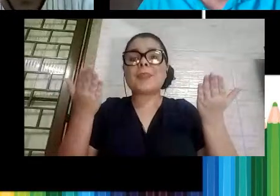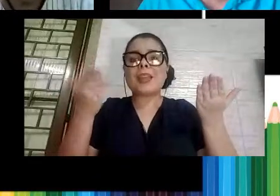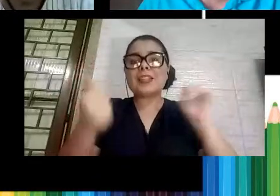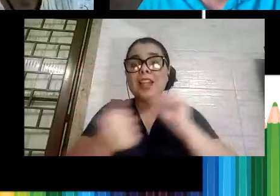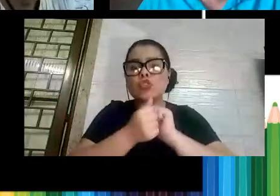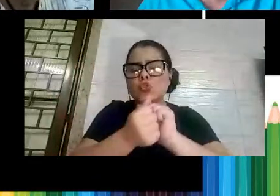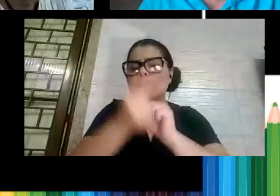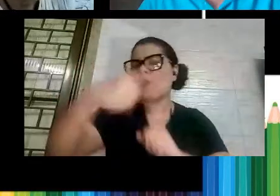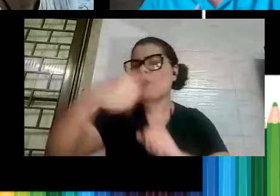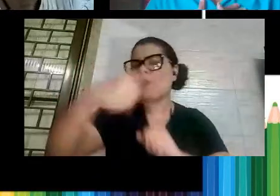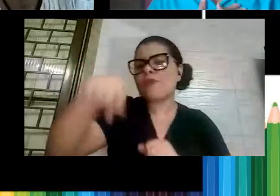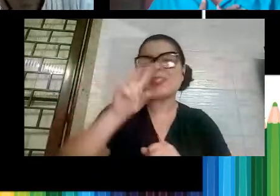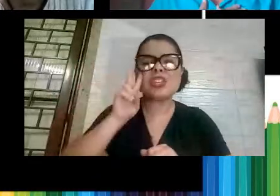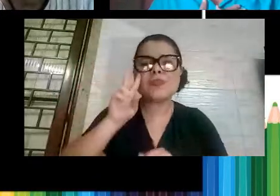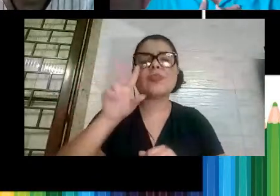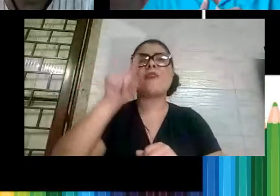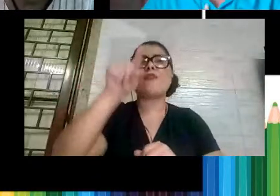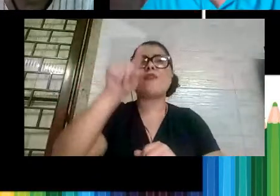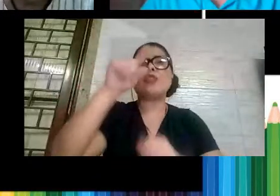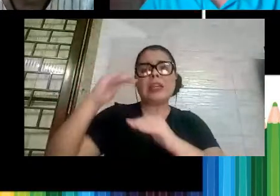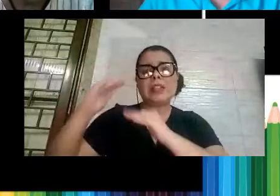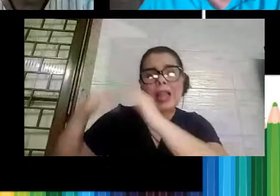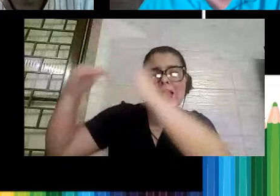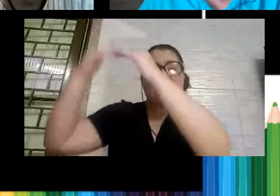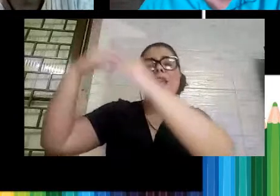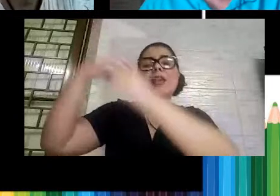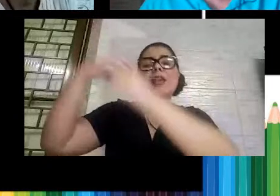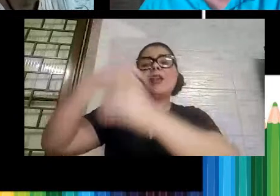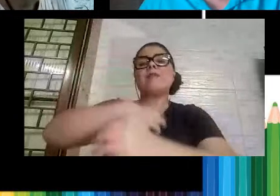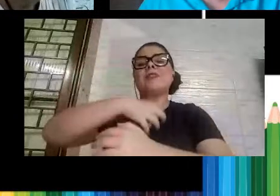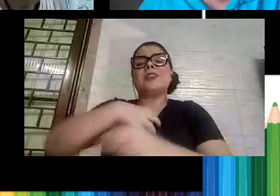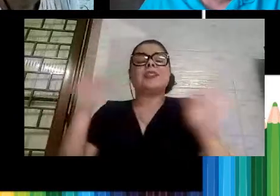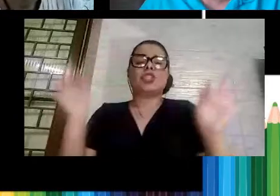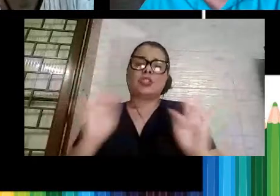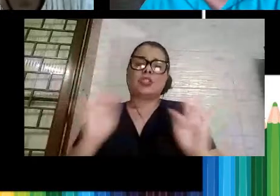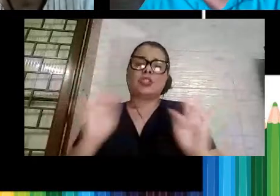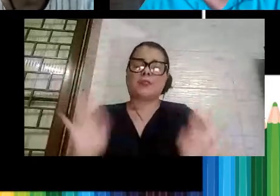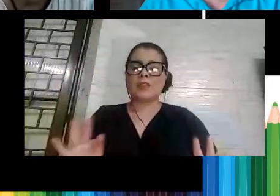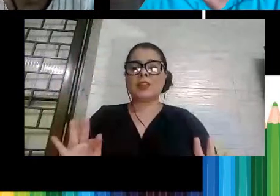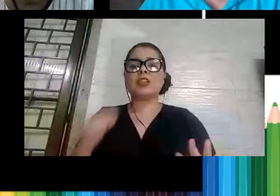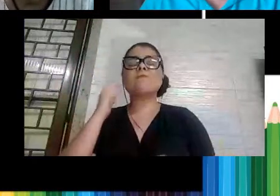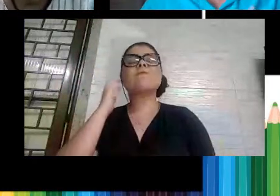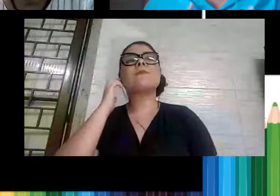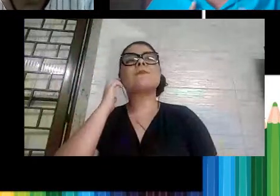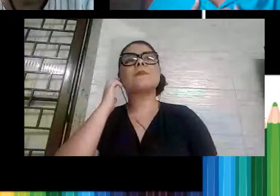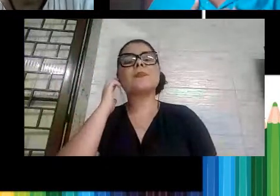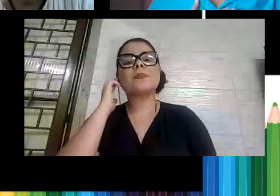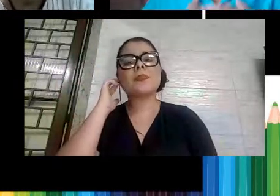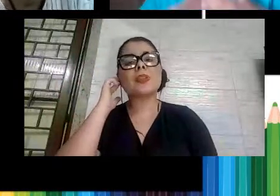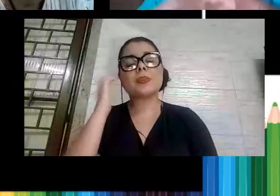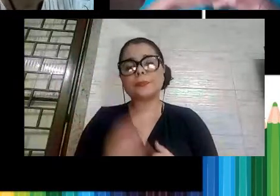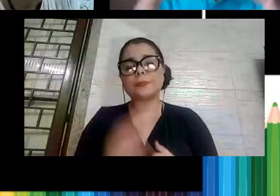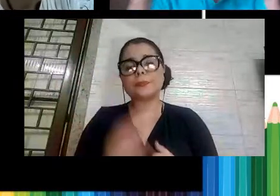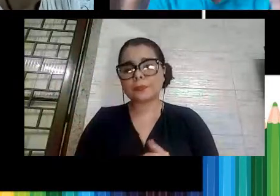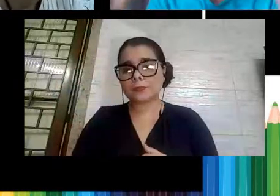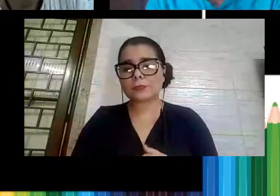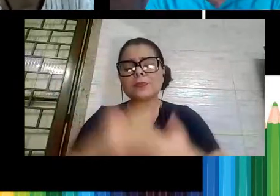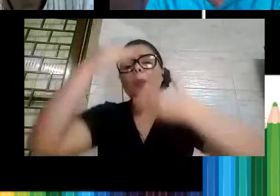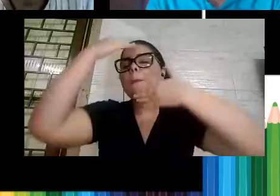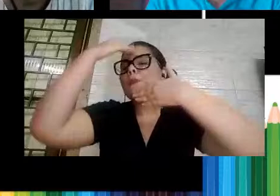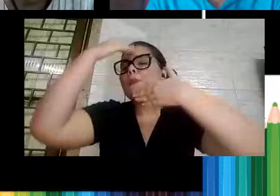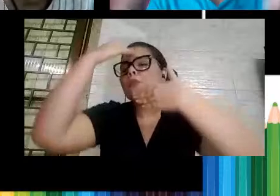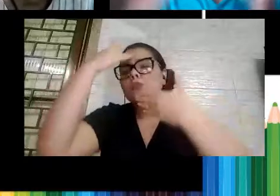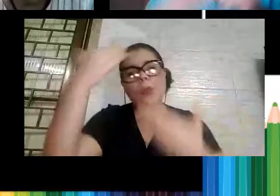vê-los estar com vocês, vê-los resultados, é que me fazem uma pessoa mais feliz, mais completa,